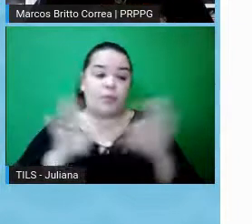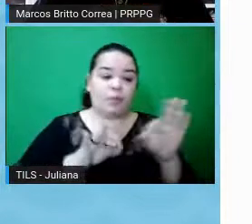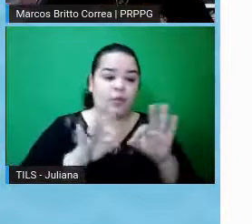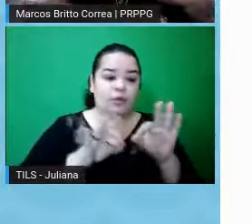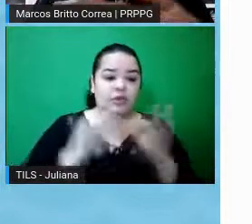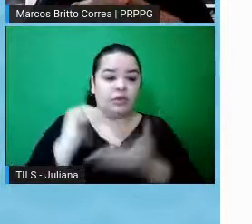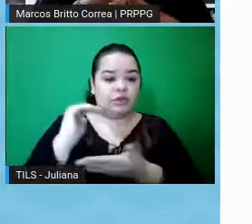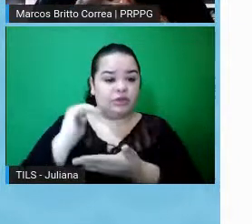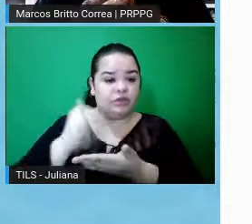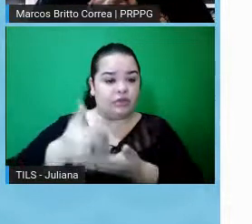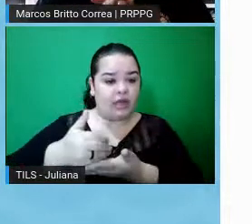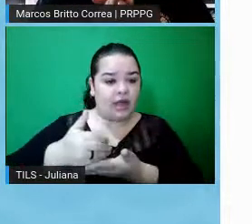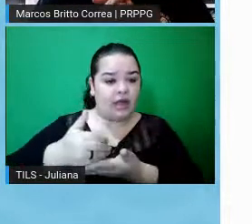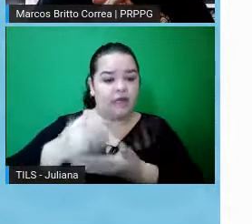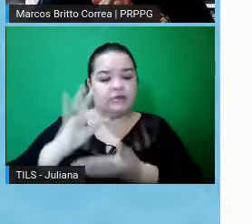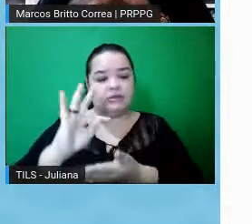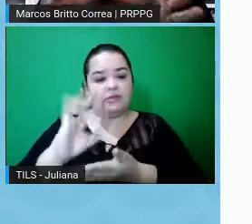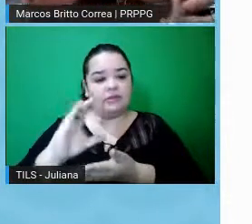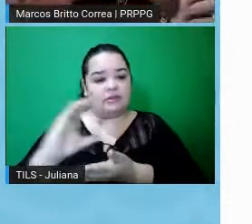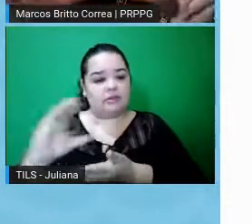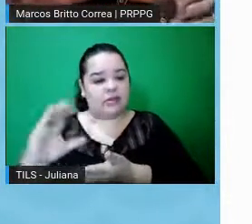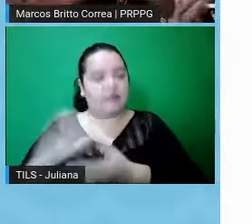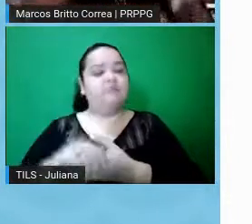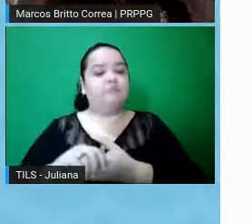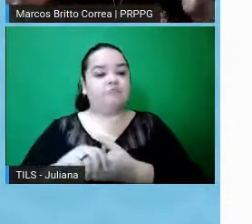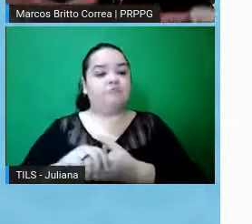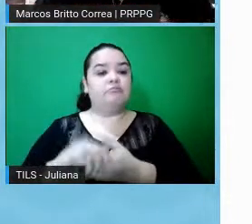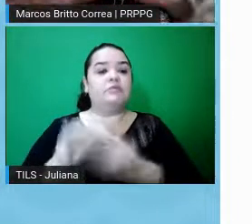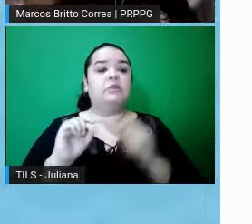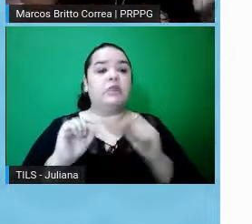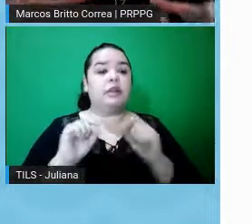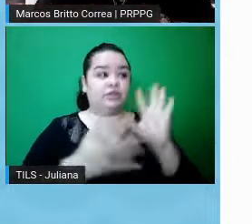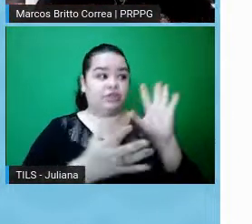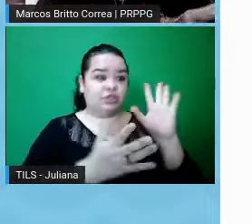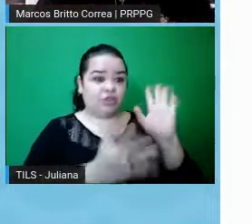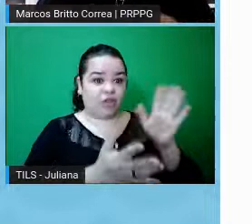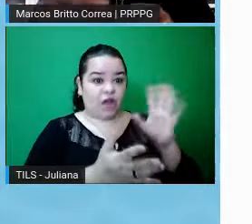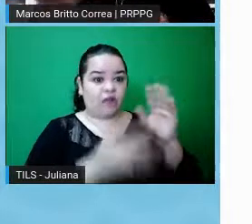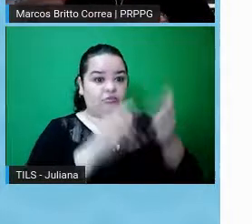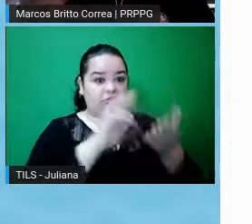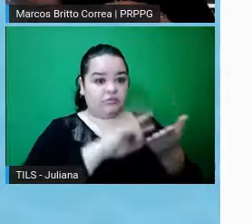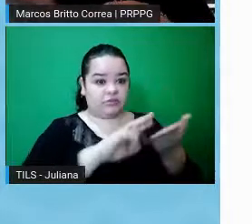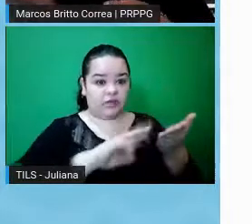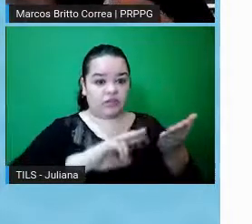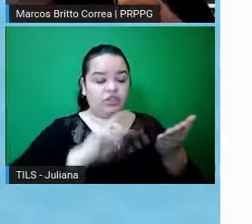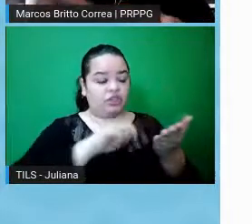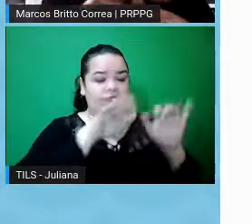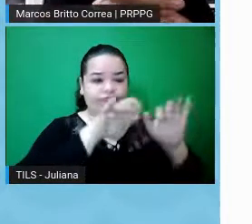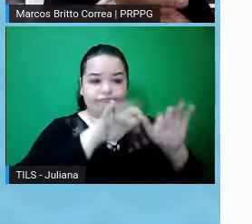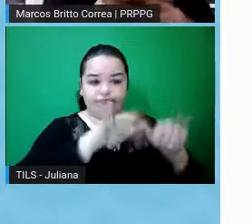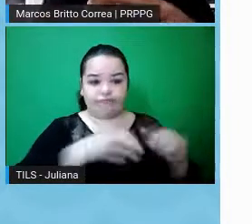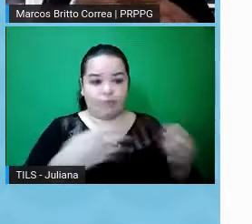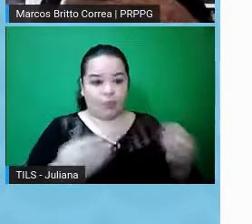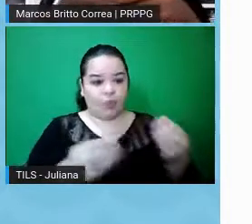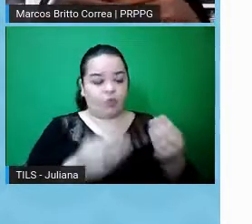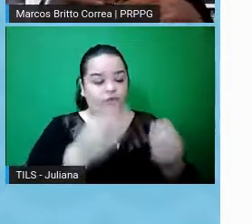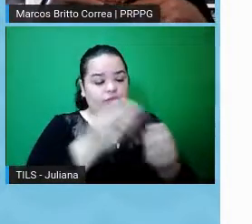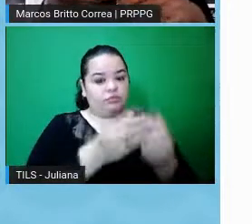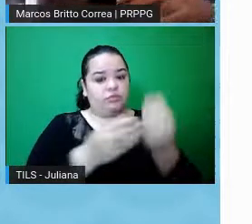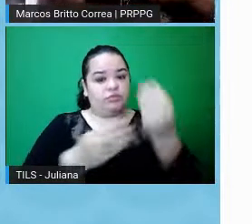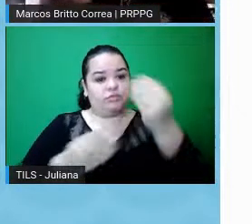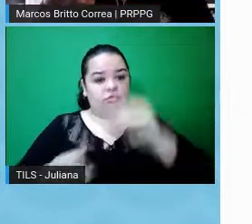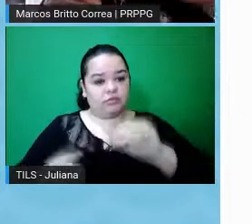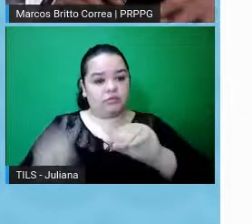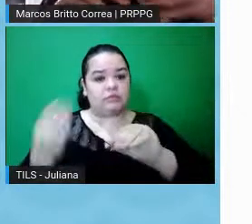tese, um projeto de TCC, então, a partir do, né, da redação do projeto eu vou já alimentando a plataforma